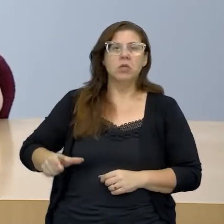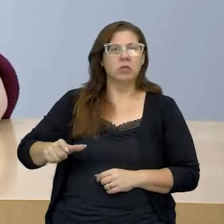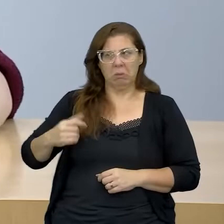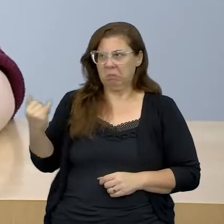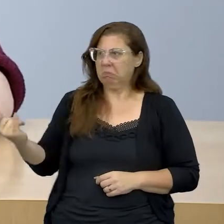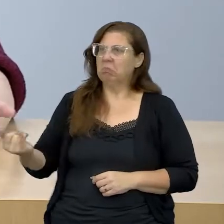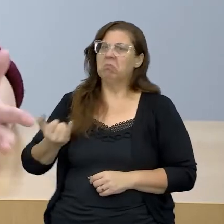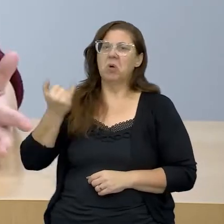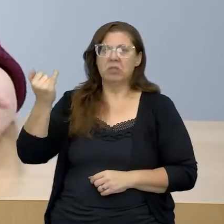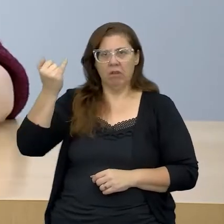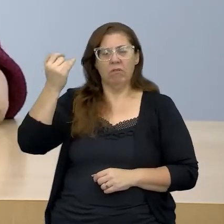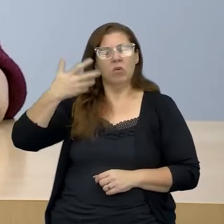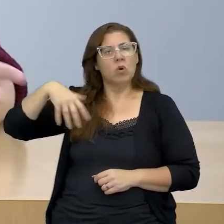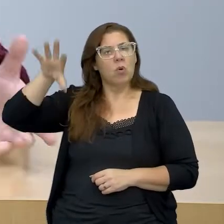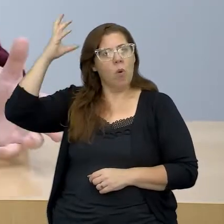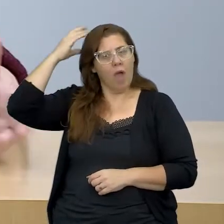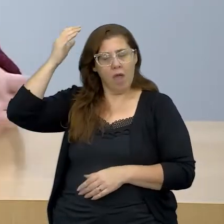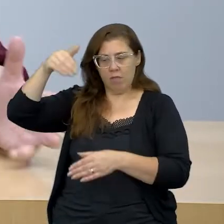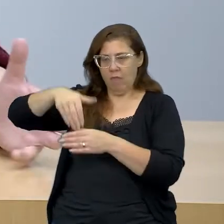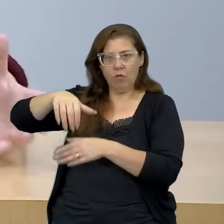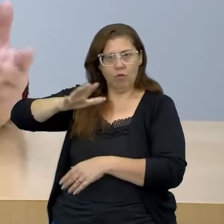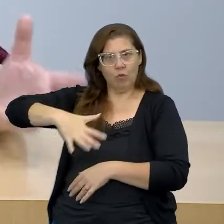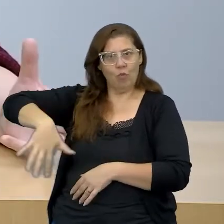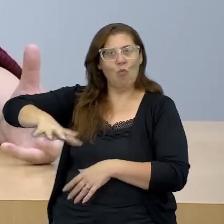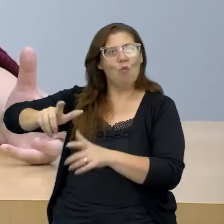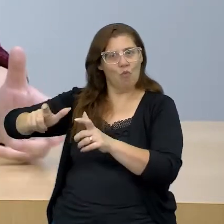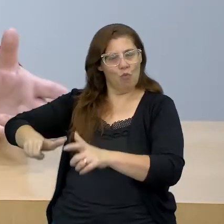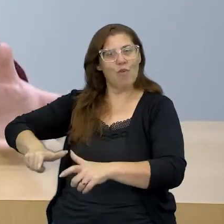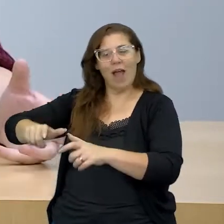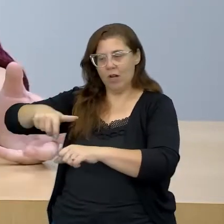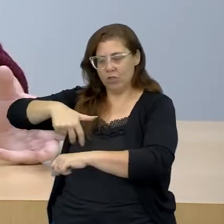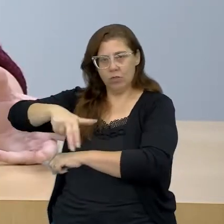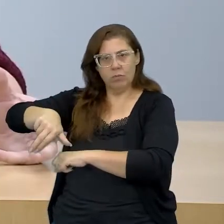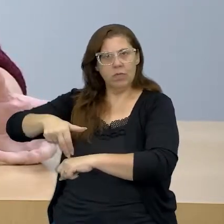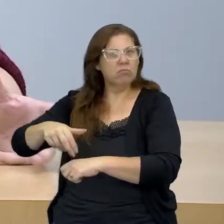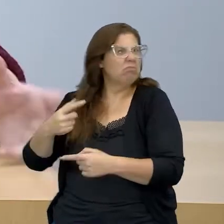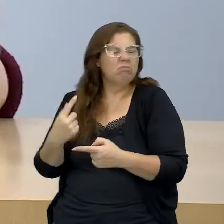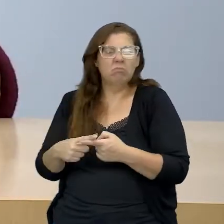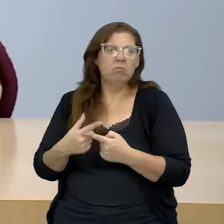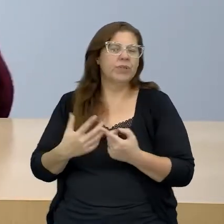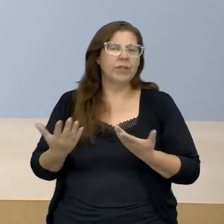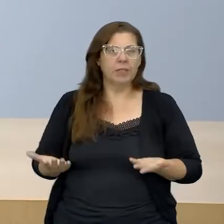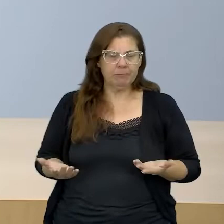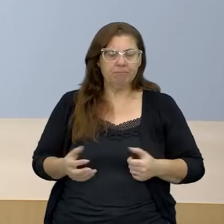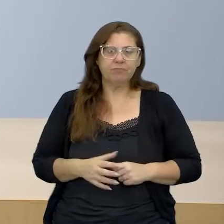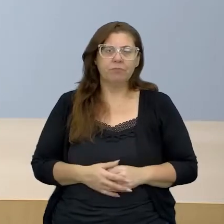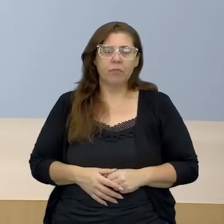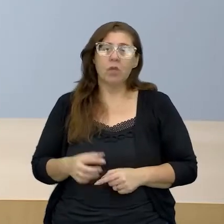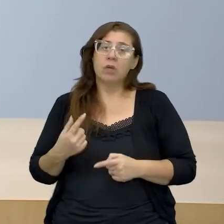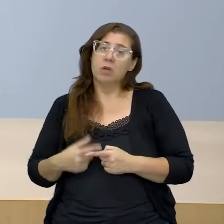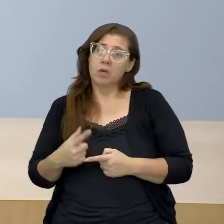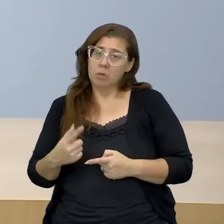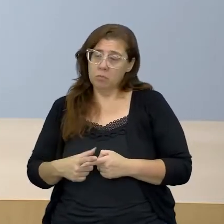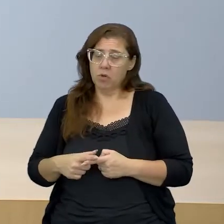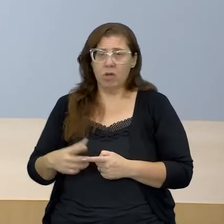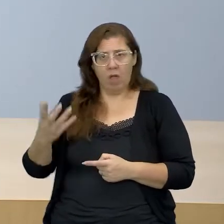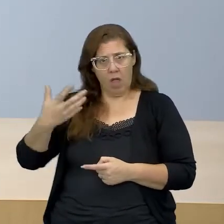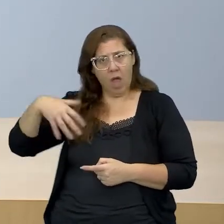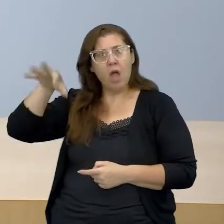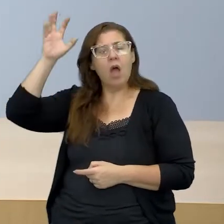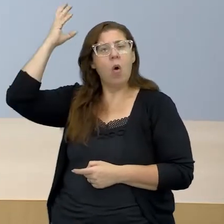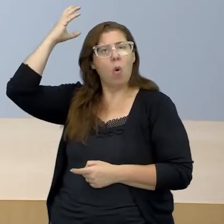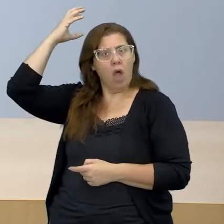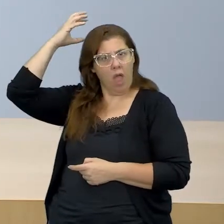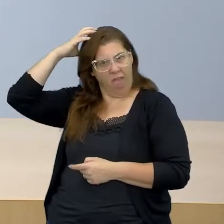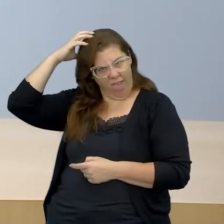monárquica dentro de um território, de uma nação. E por quê? Porque cabe ao soberano, cabe ao